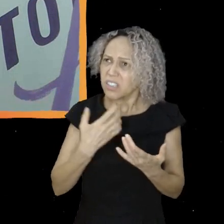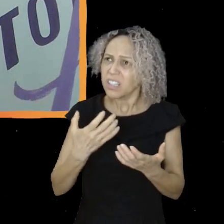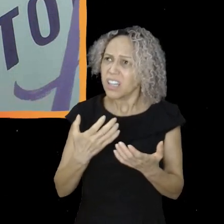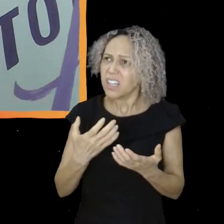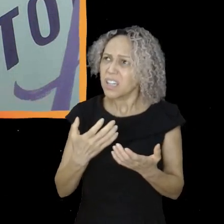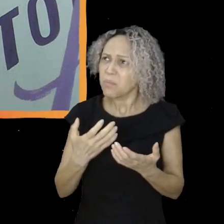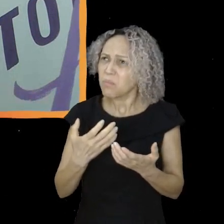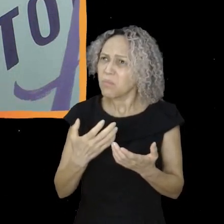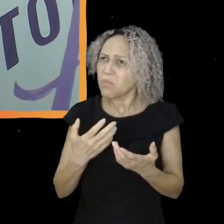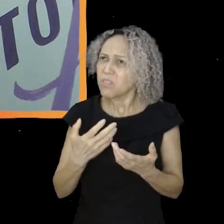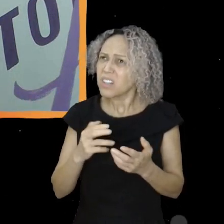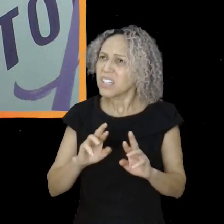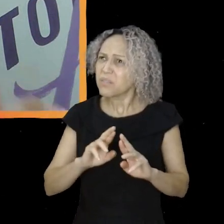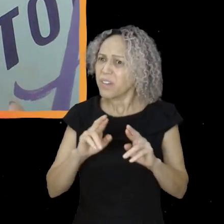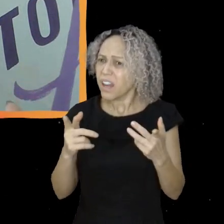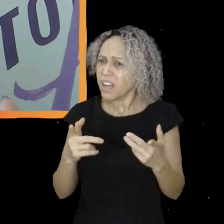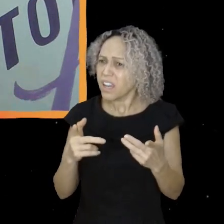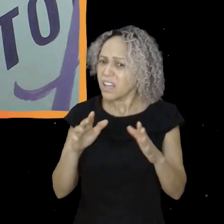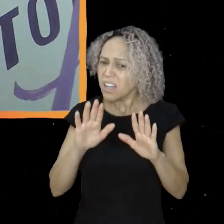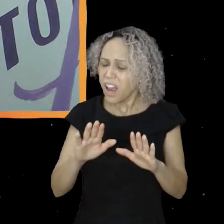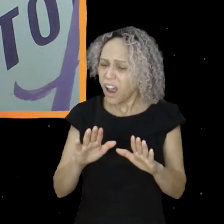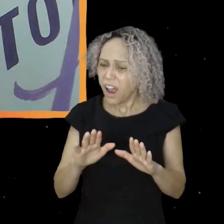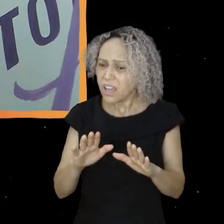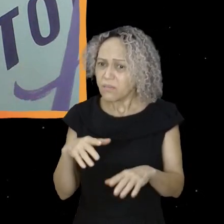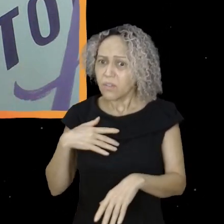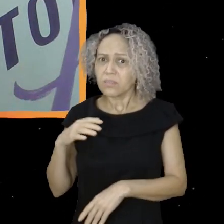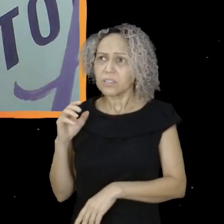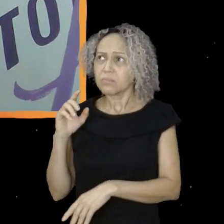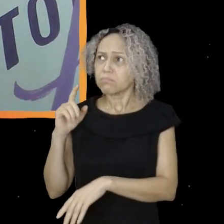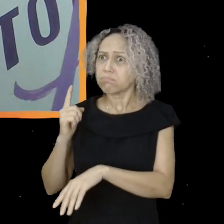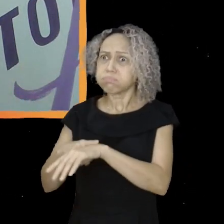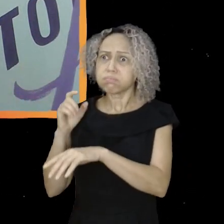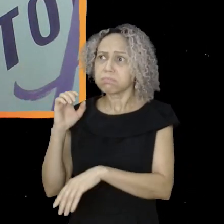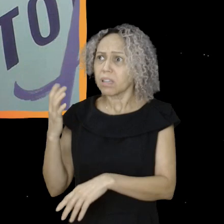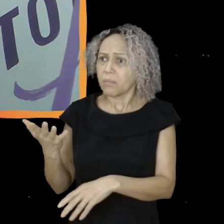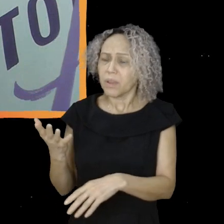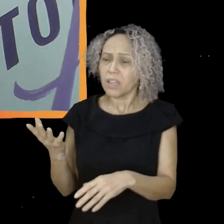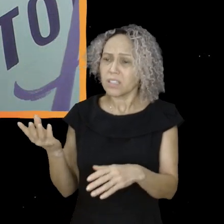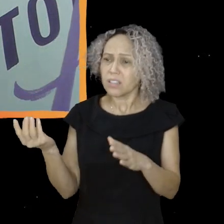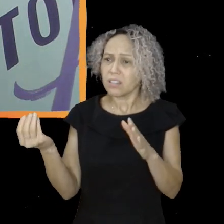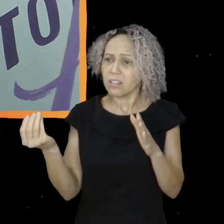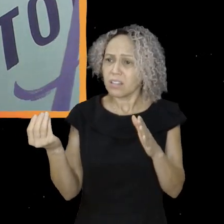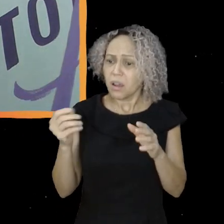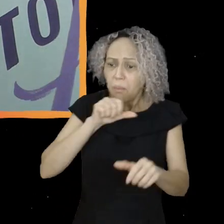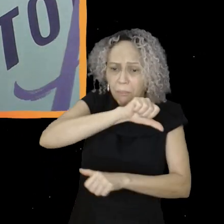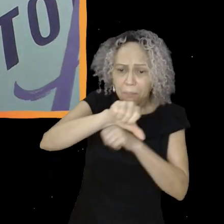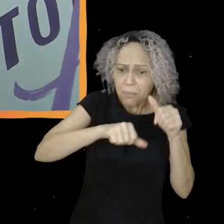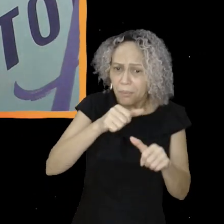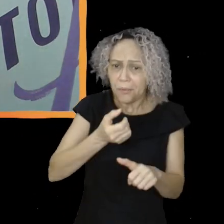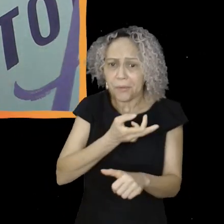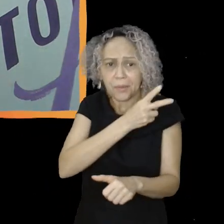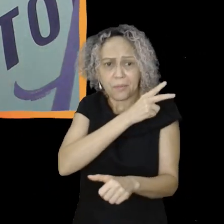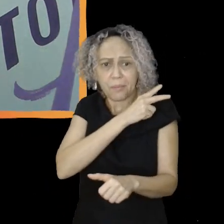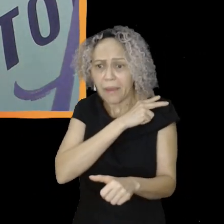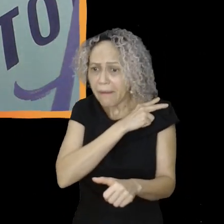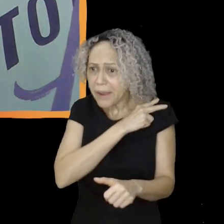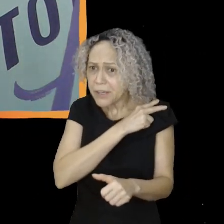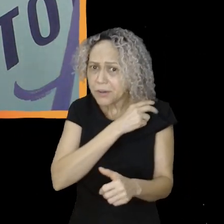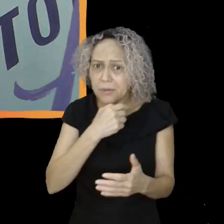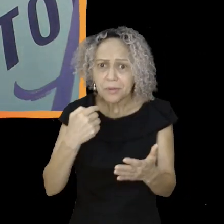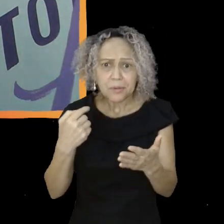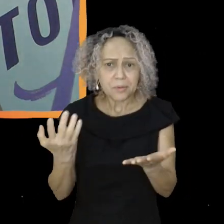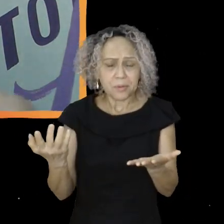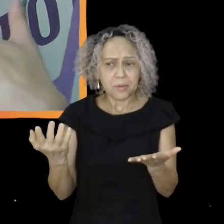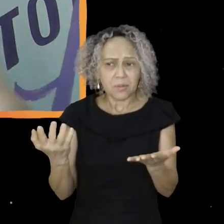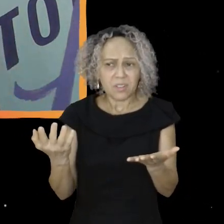simplesmente vêm e colocam no negócio do dia pra noite, não conversam comigo que você é um afetado, nem por ninguém, e acham que é isso que vai